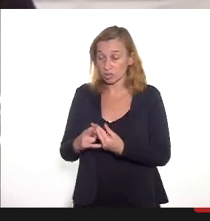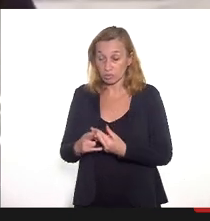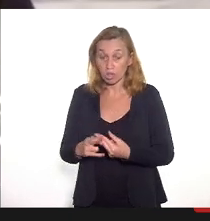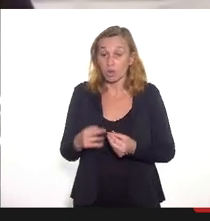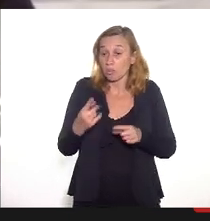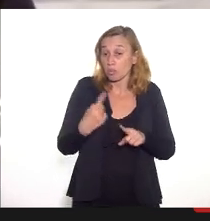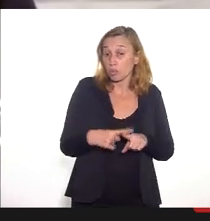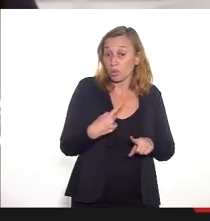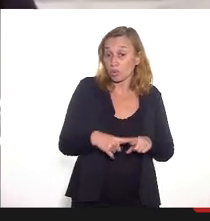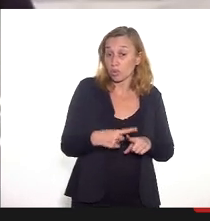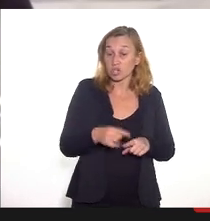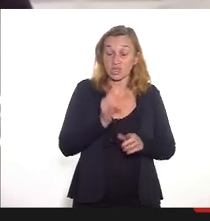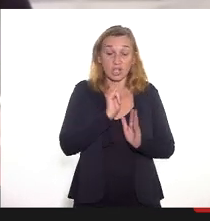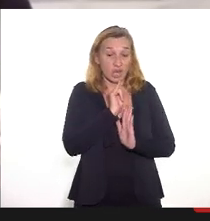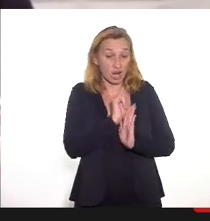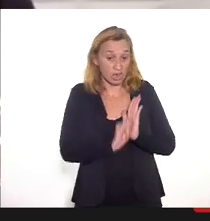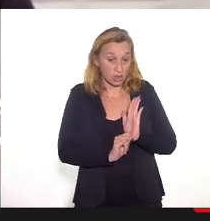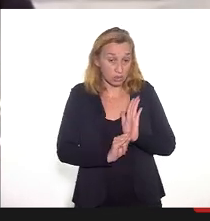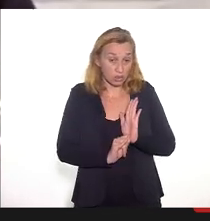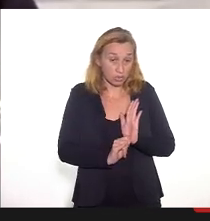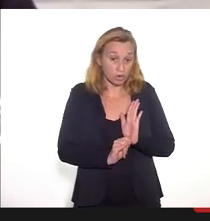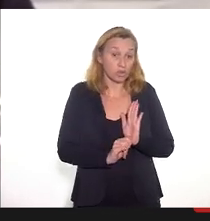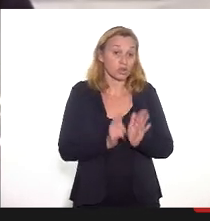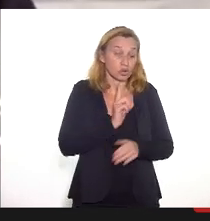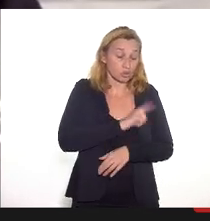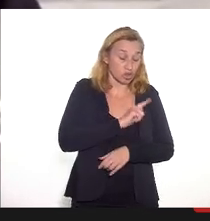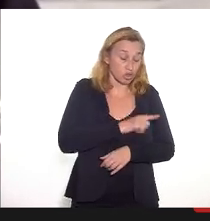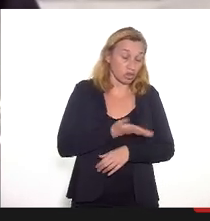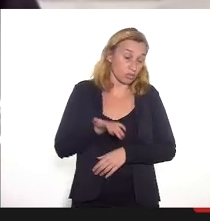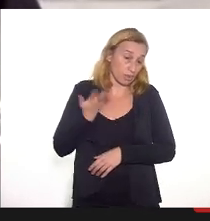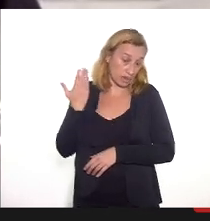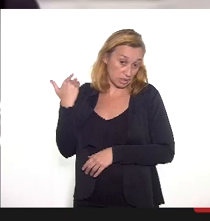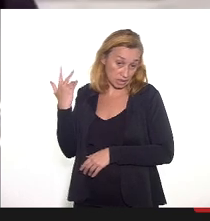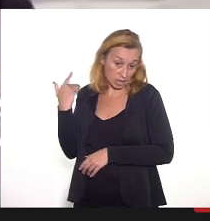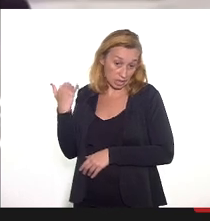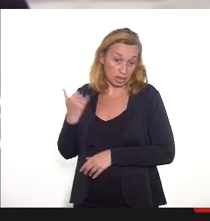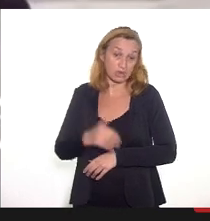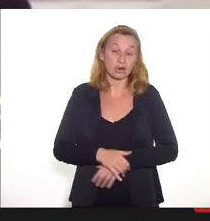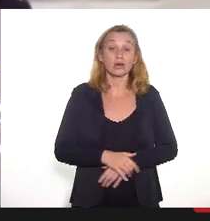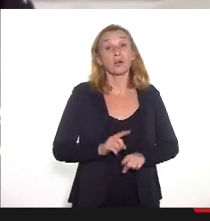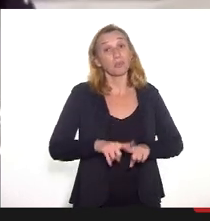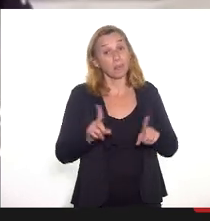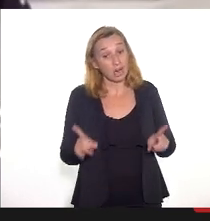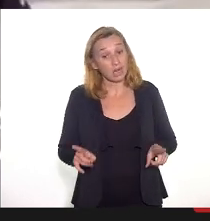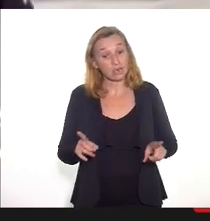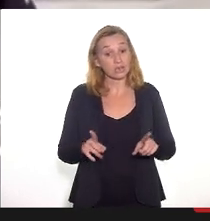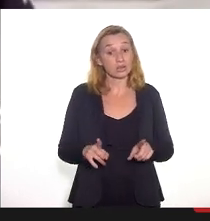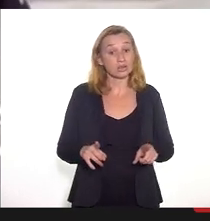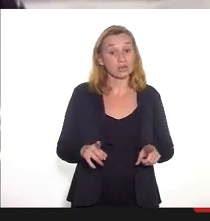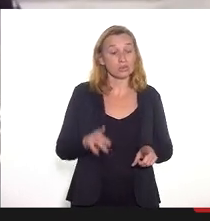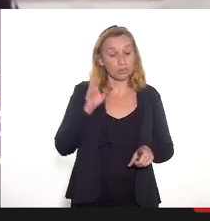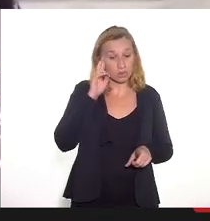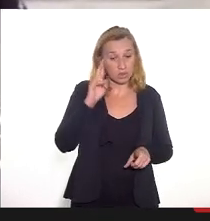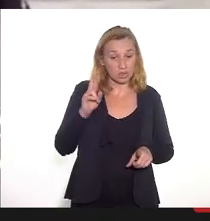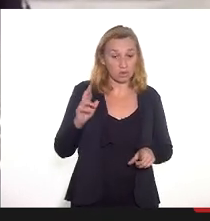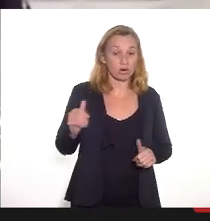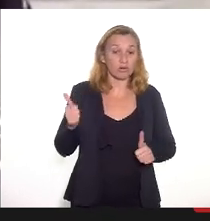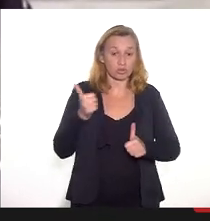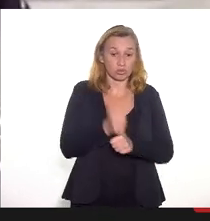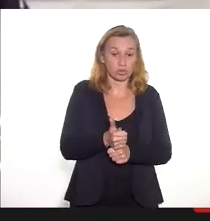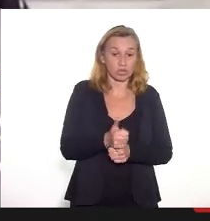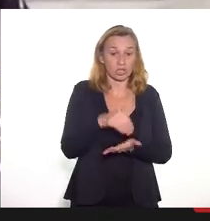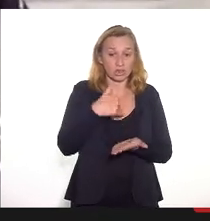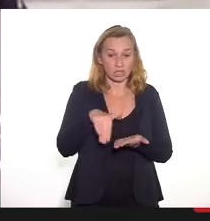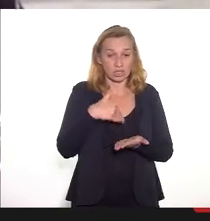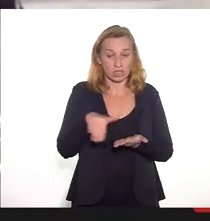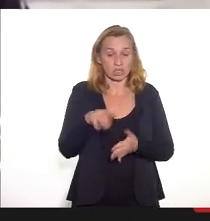até porque esse relatório é de uma gestão anterior à sua presença, mas o senhor, ao assumir a Secretaria de